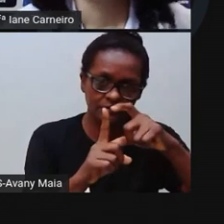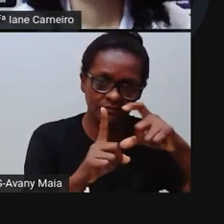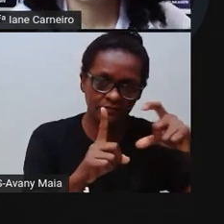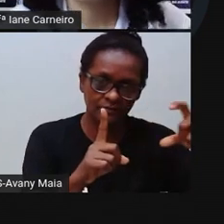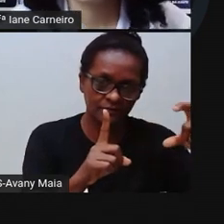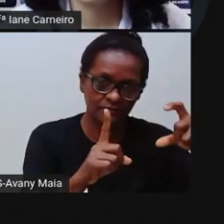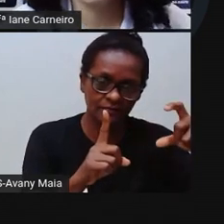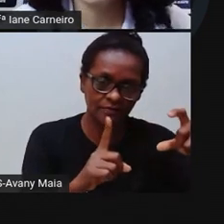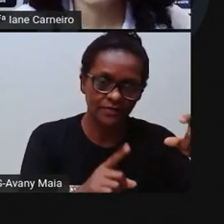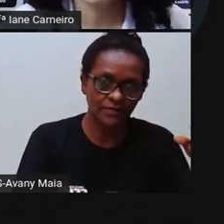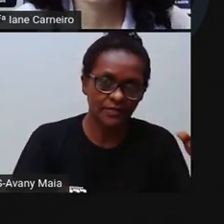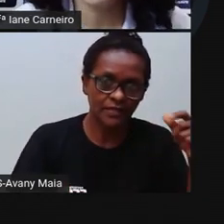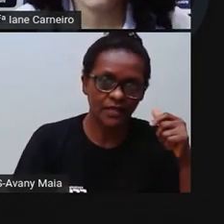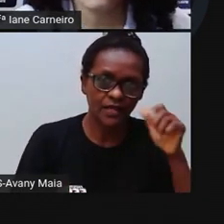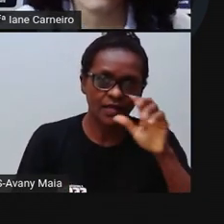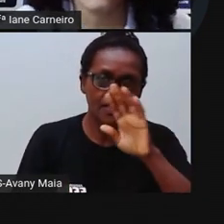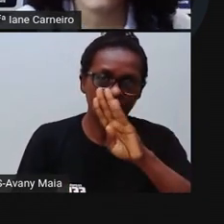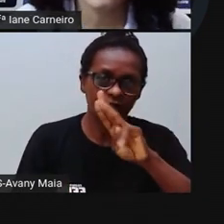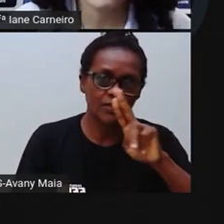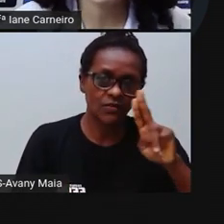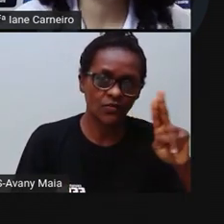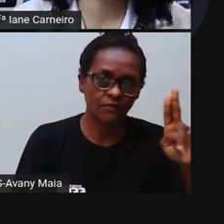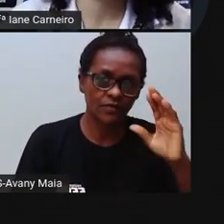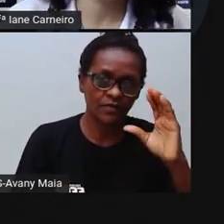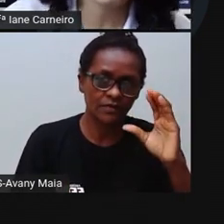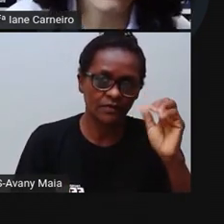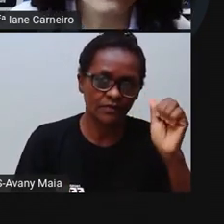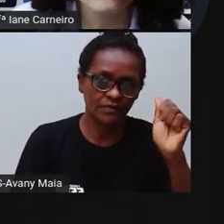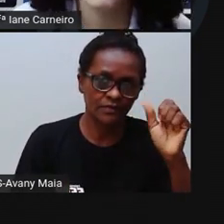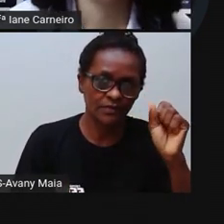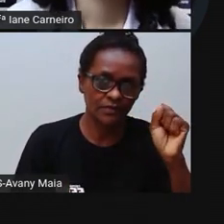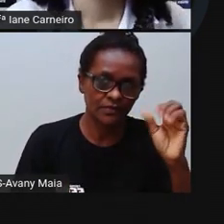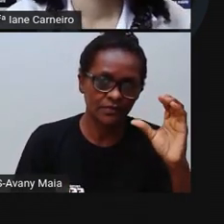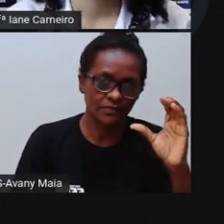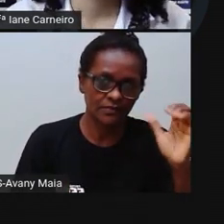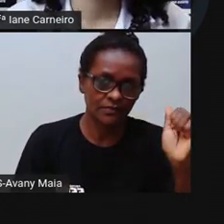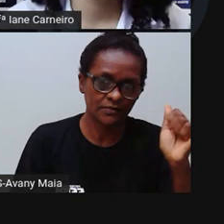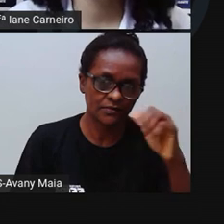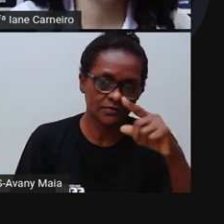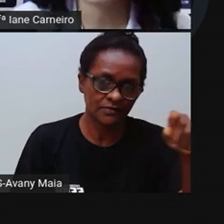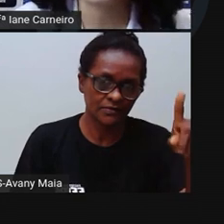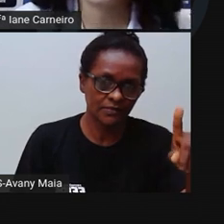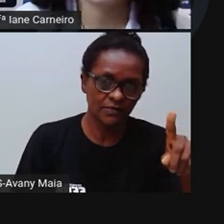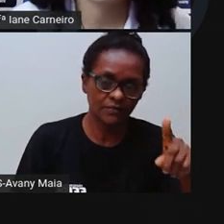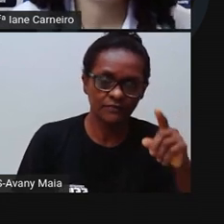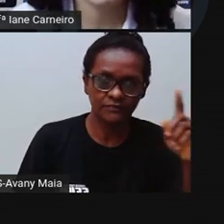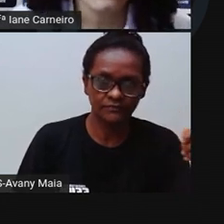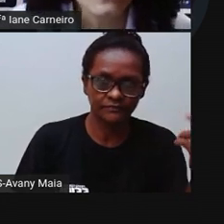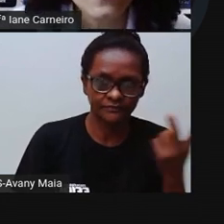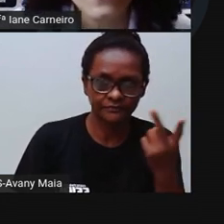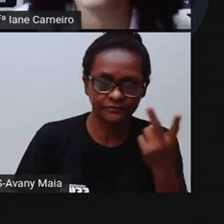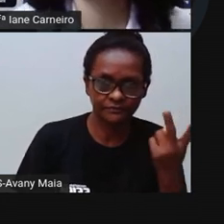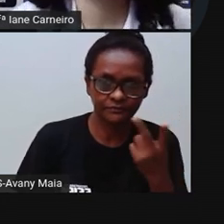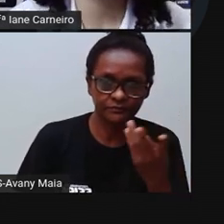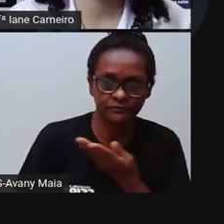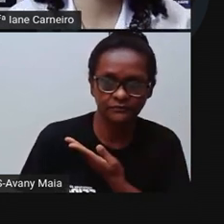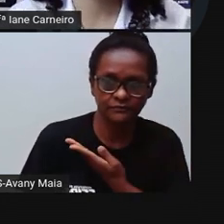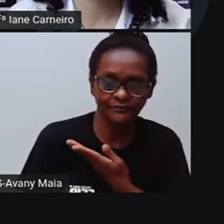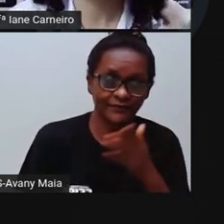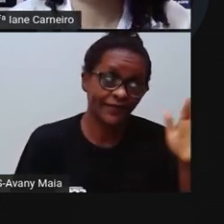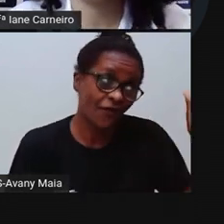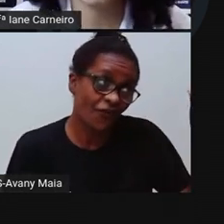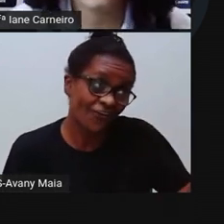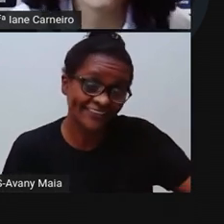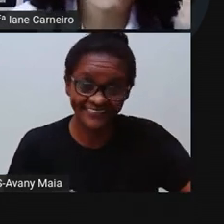estão Cascão e Cebolinha, né? E aí Cascão vai chegando. E aí Cebolinha, Cascão fala, Cebolinha! E aí